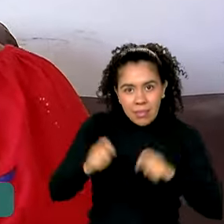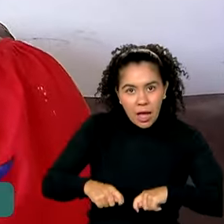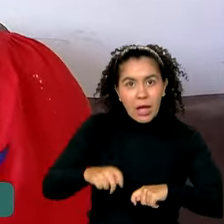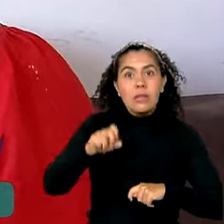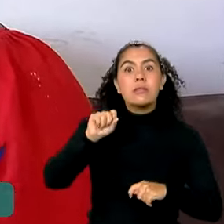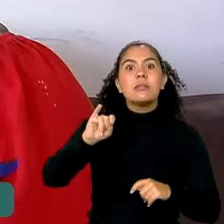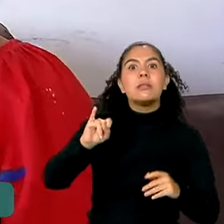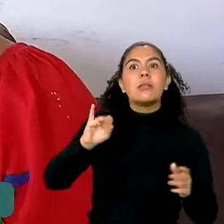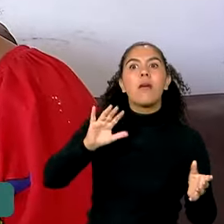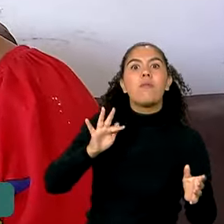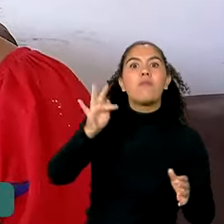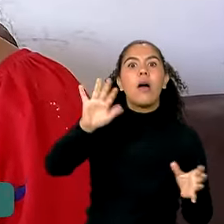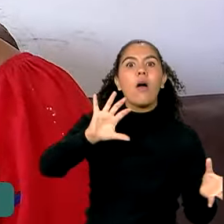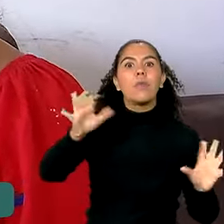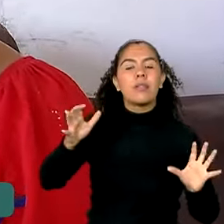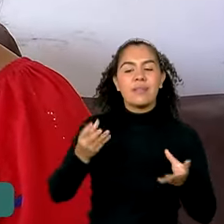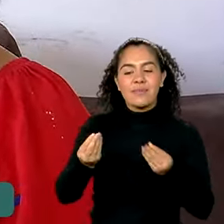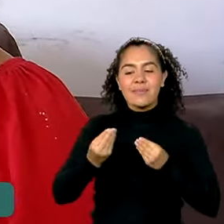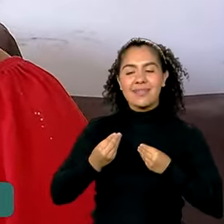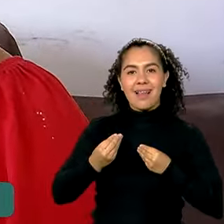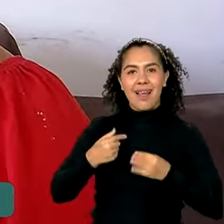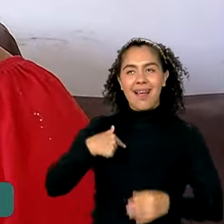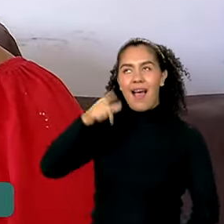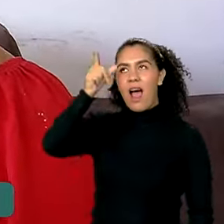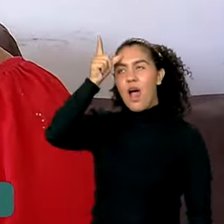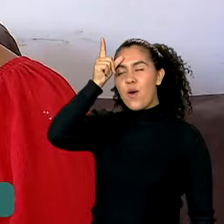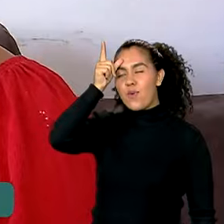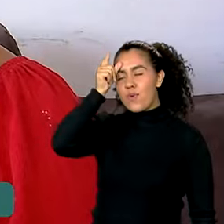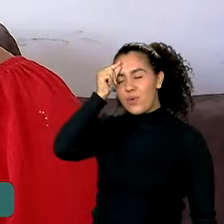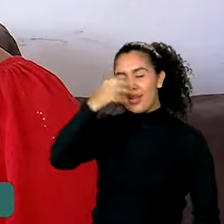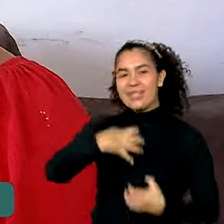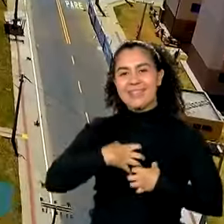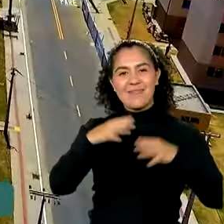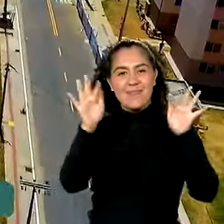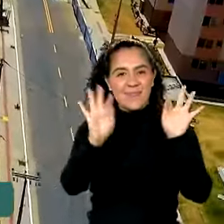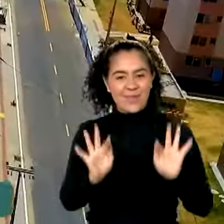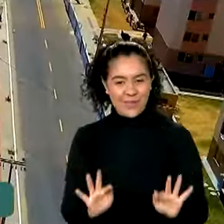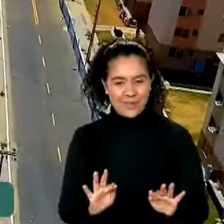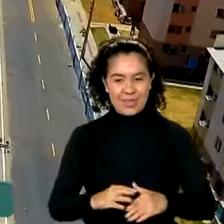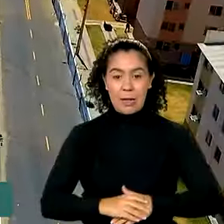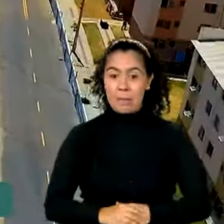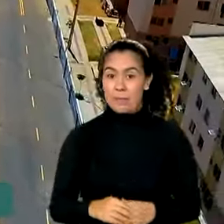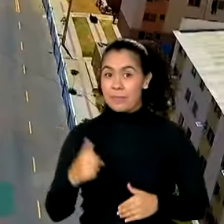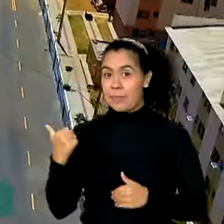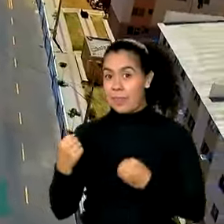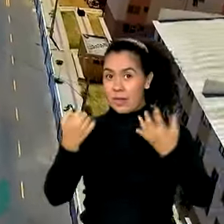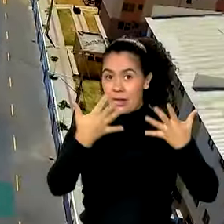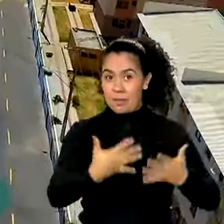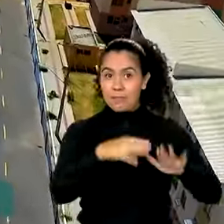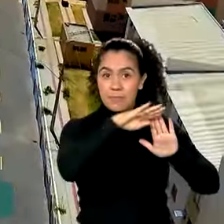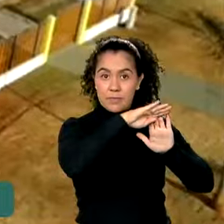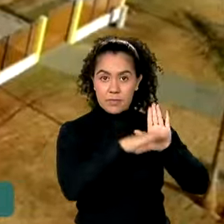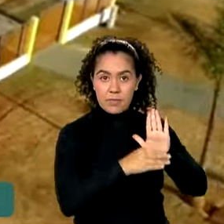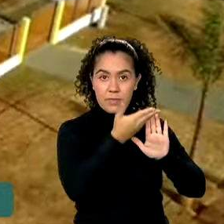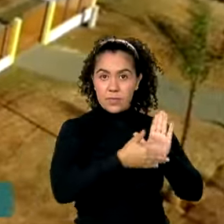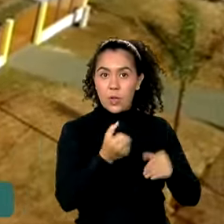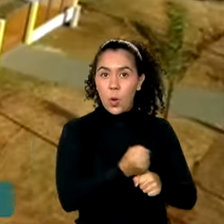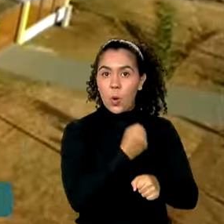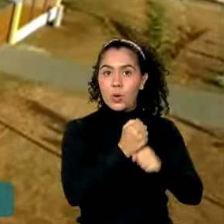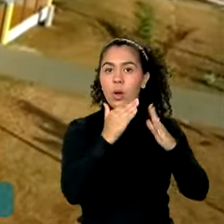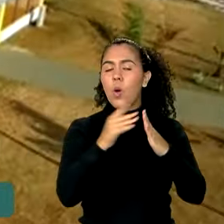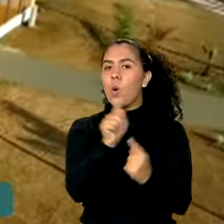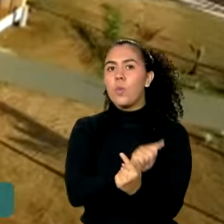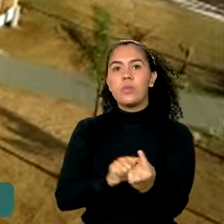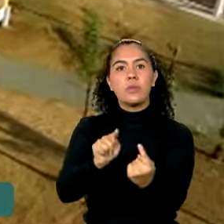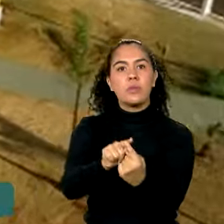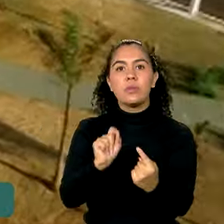foi alívio além da felicidade eu acho que a palavra certa é alívio O Minha Casa Minha Vida tem como objetivo facilitar as